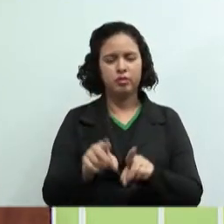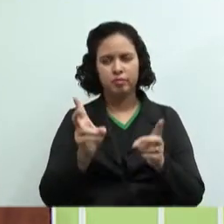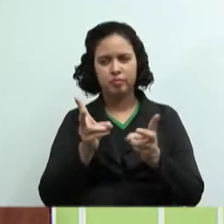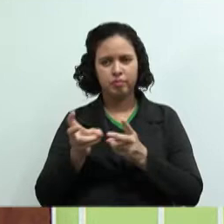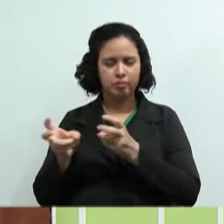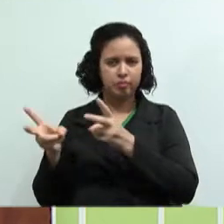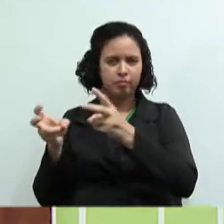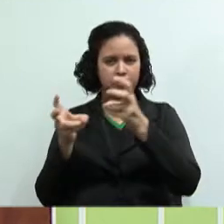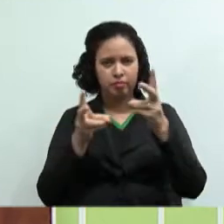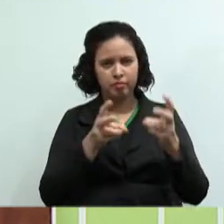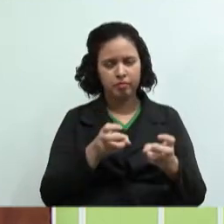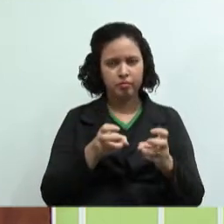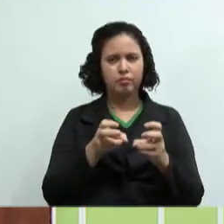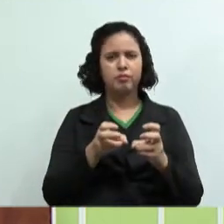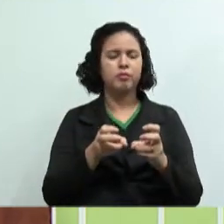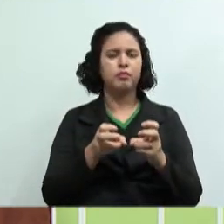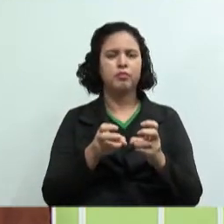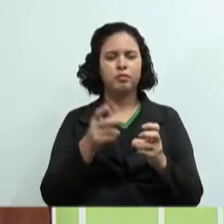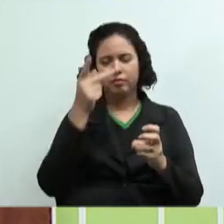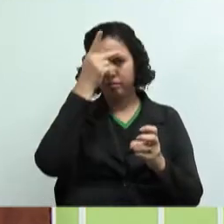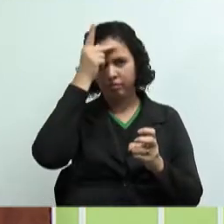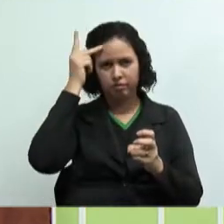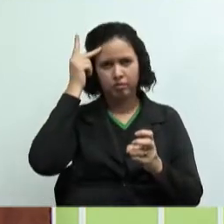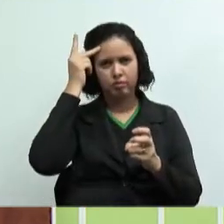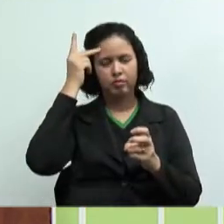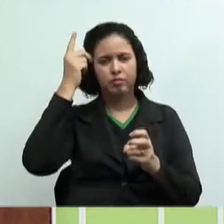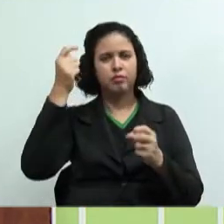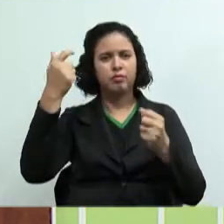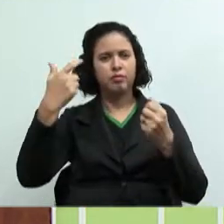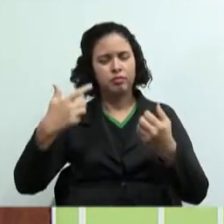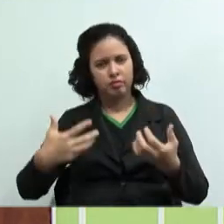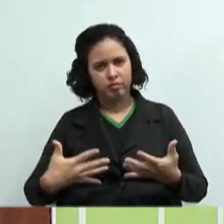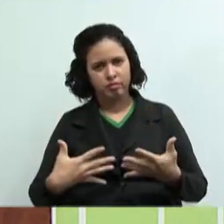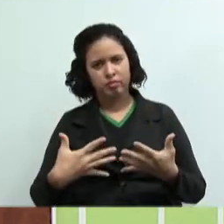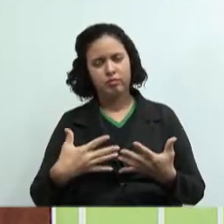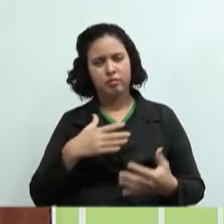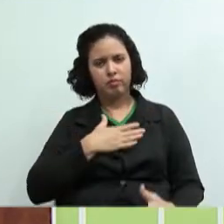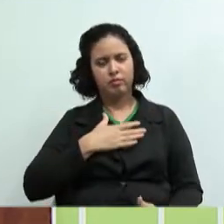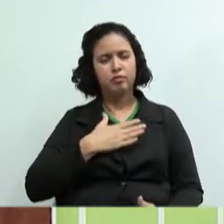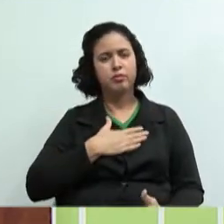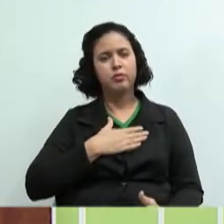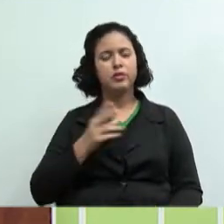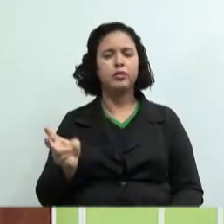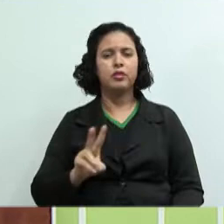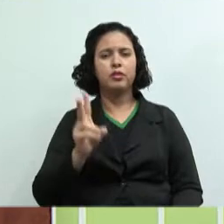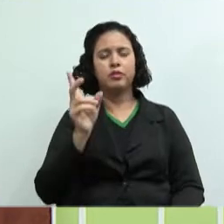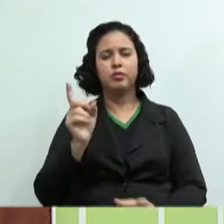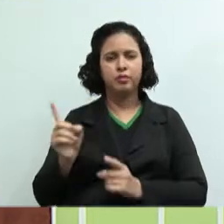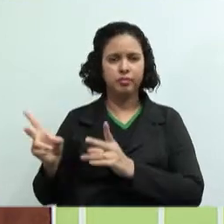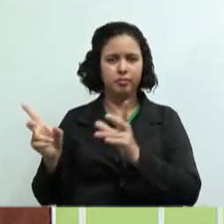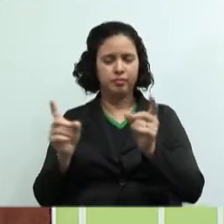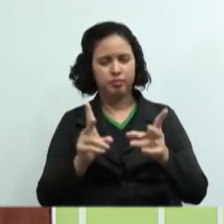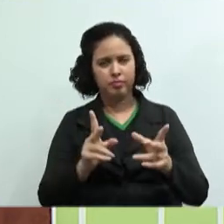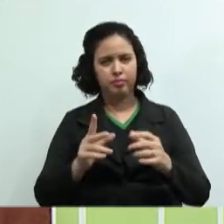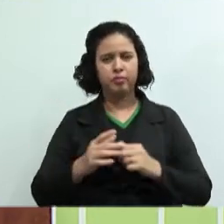pela pessoa que vai, pelo consumidor, eu defino o quê? meu preço de venda. O que não pode ocorrer é os